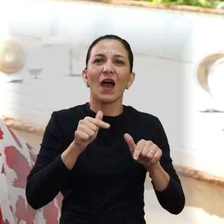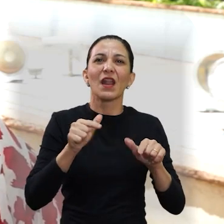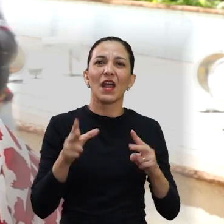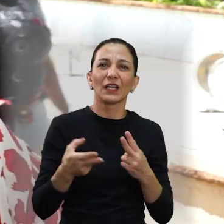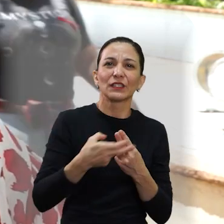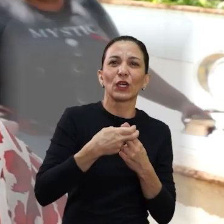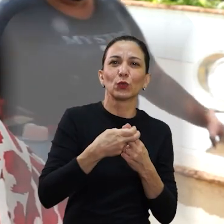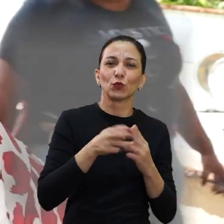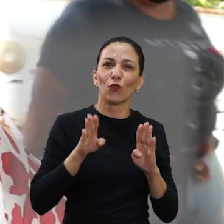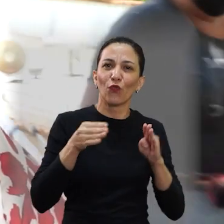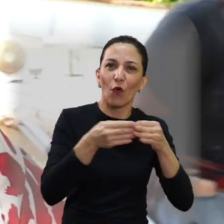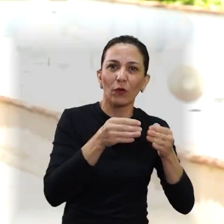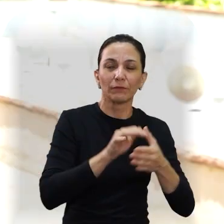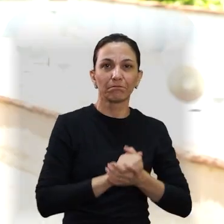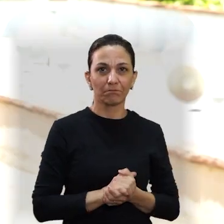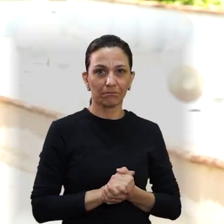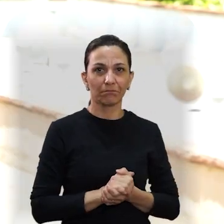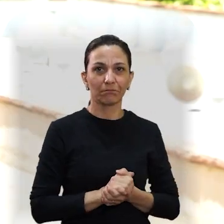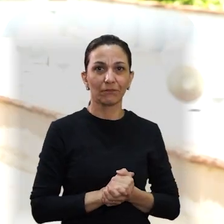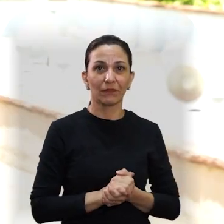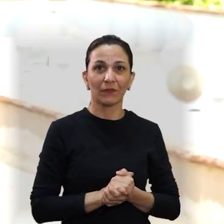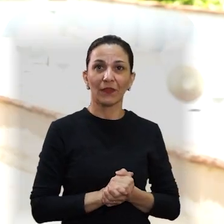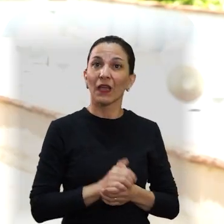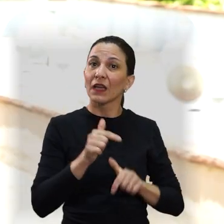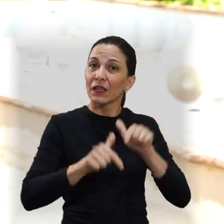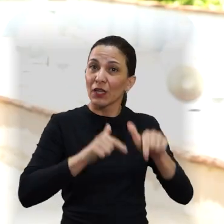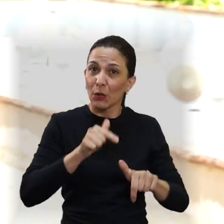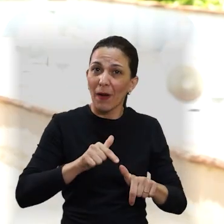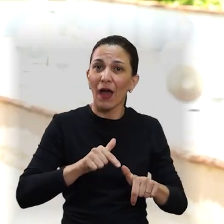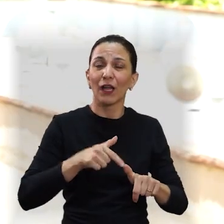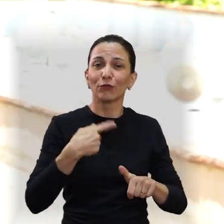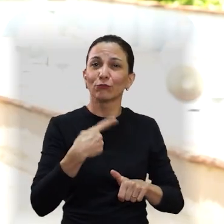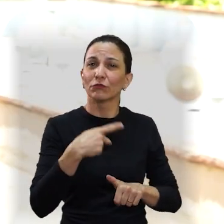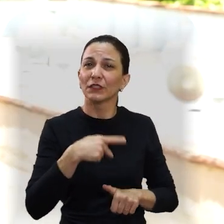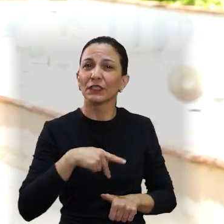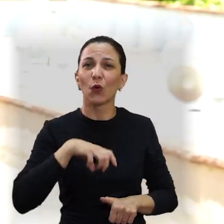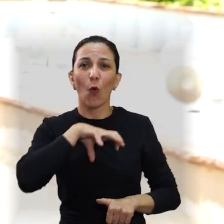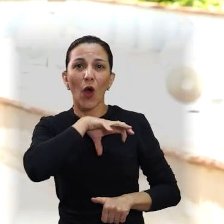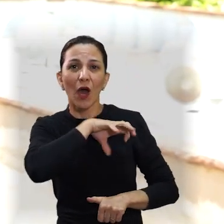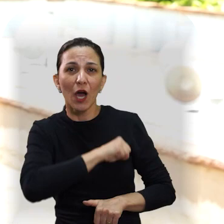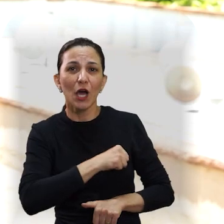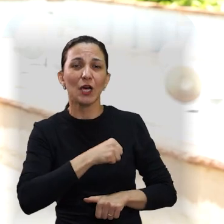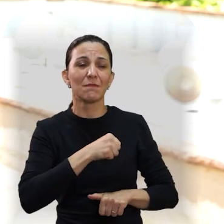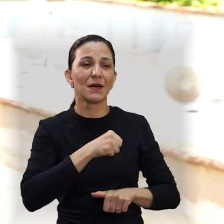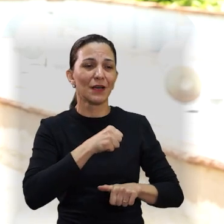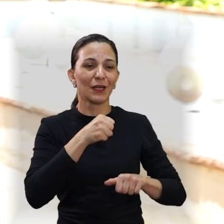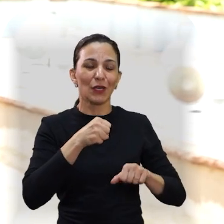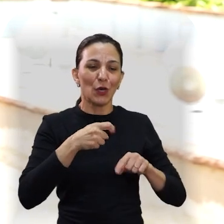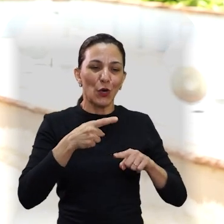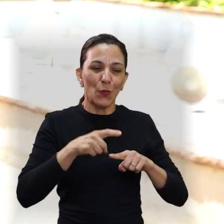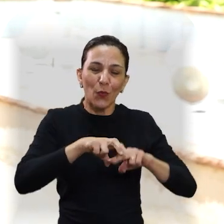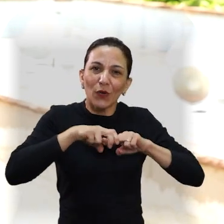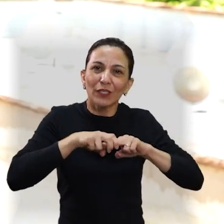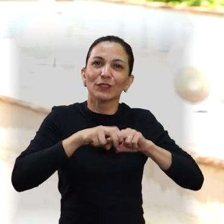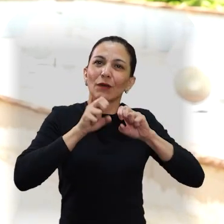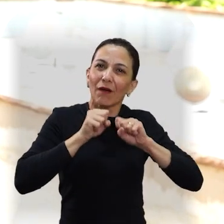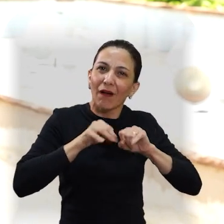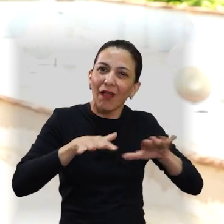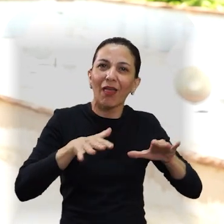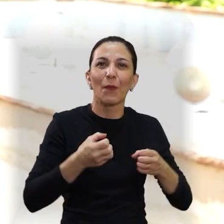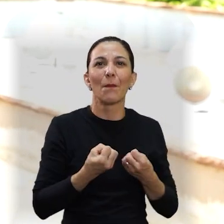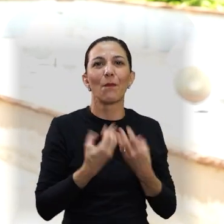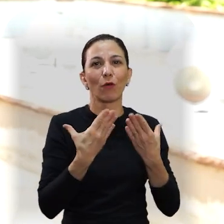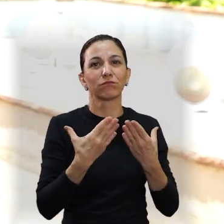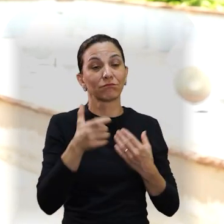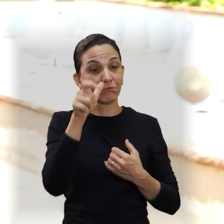defensora do Sistema Único de Saúde. A pessoa que faz um trabalho por aquilo que ama, a coisa flui melhor. Então a Saliane,